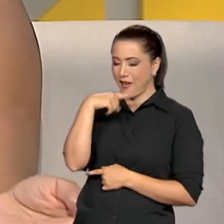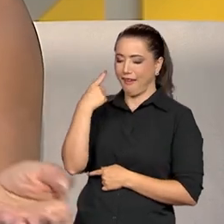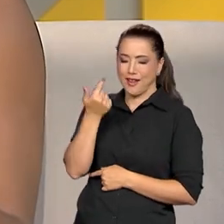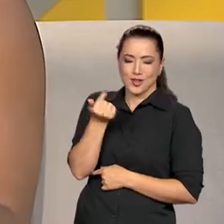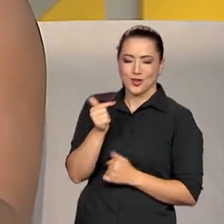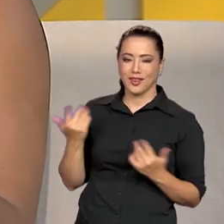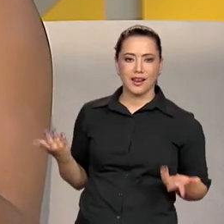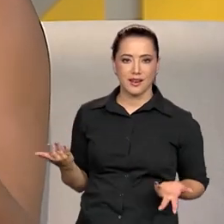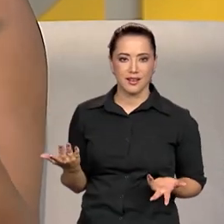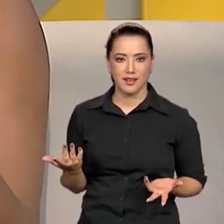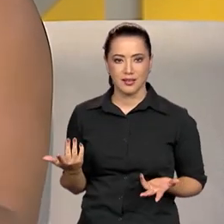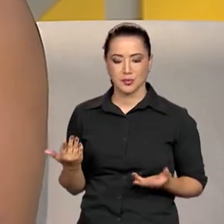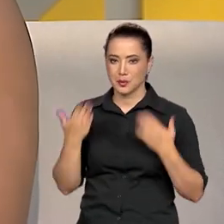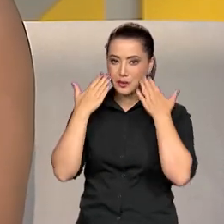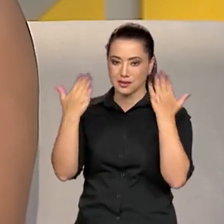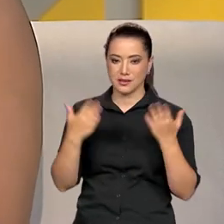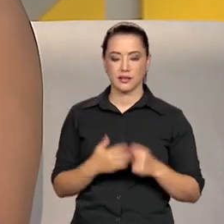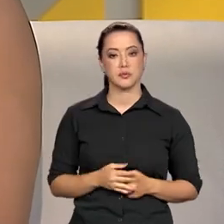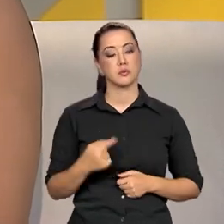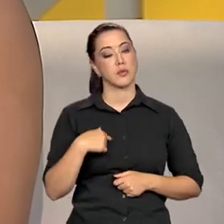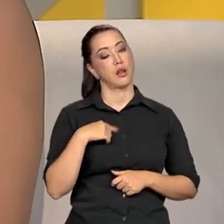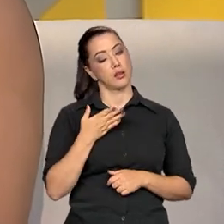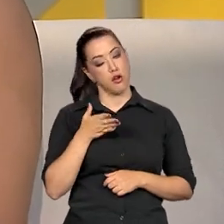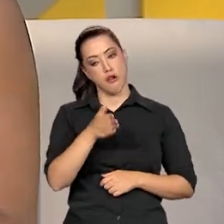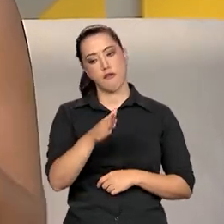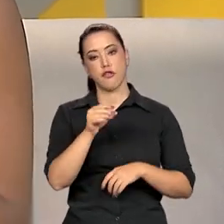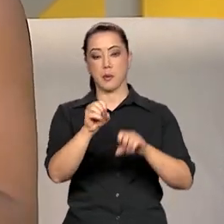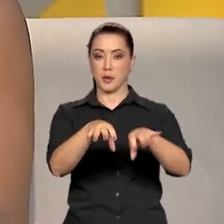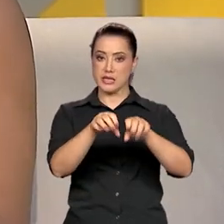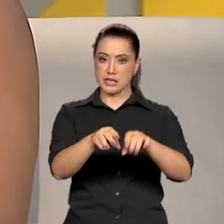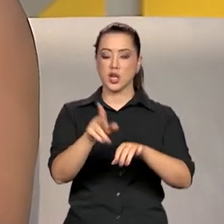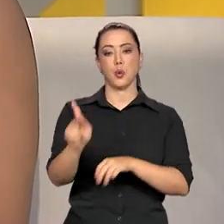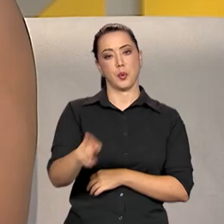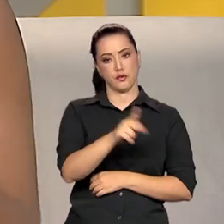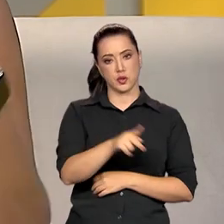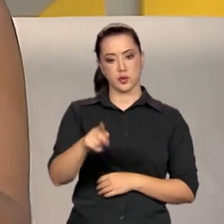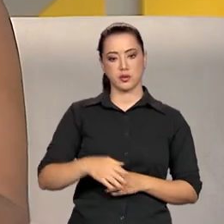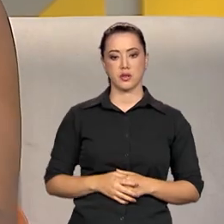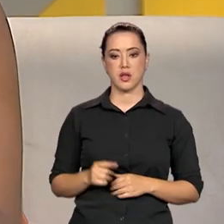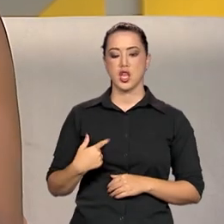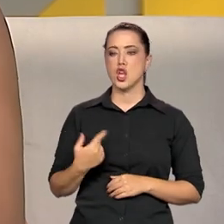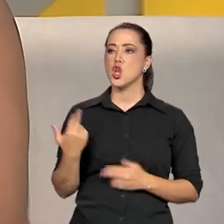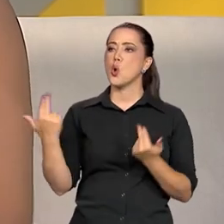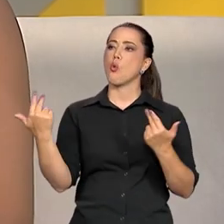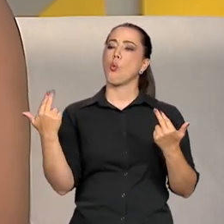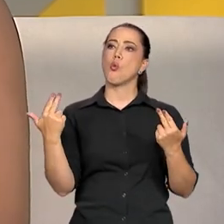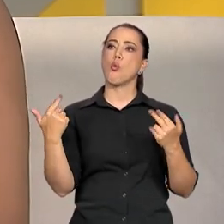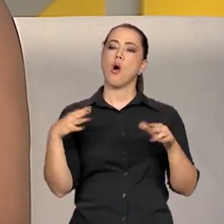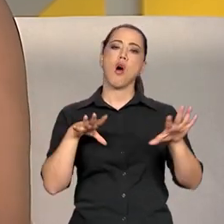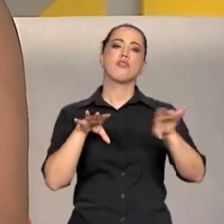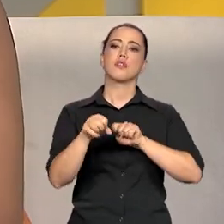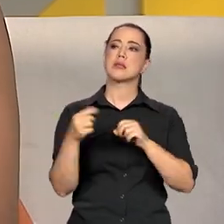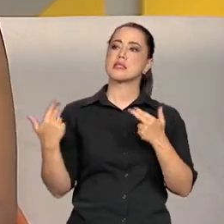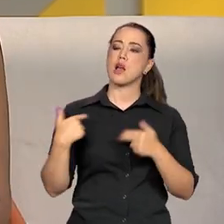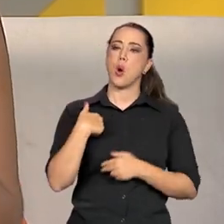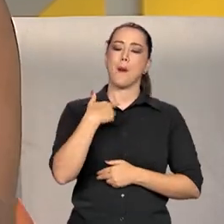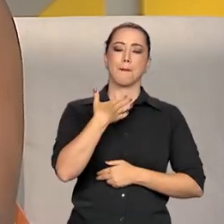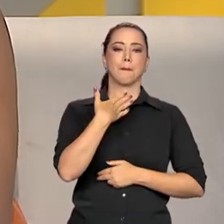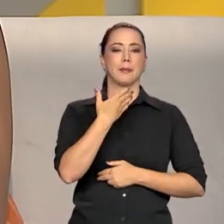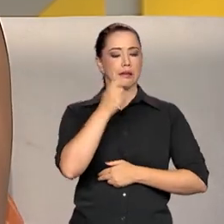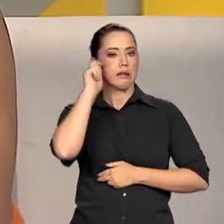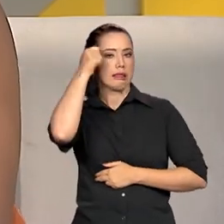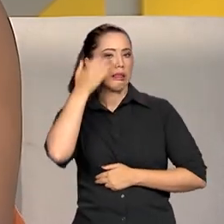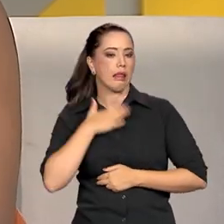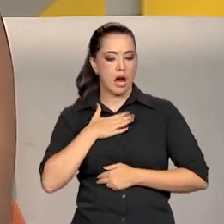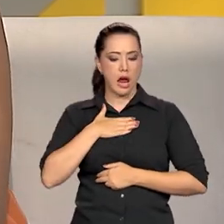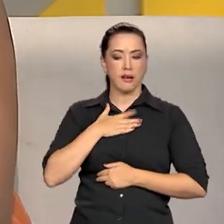educação infantil, ensino médio, fundamental 2. Mas estava tão qualificada quanto ela. O explica essa fala dele? Para além de tudo que a